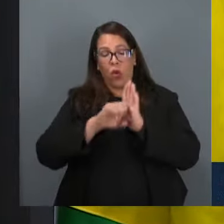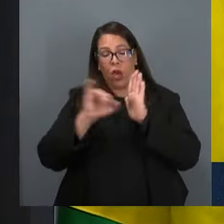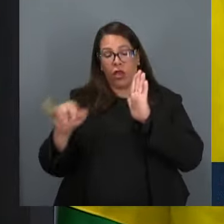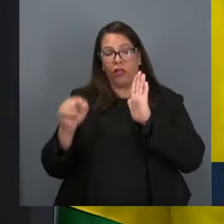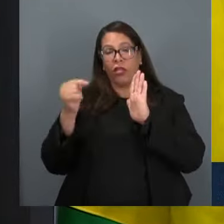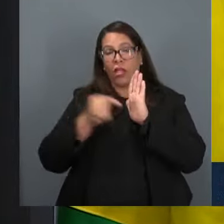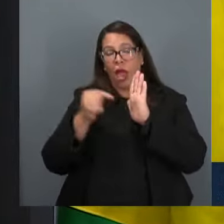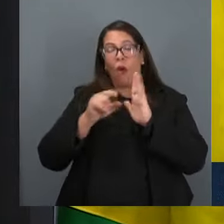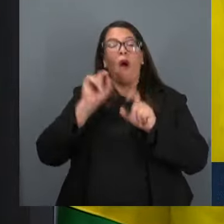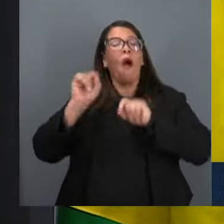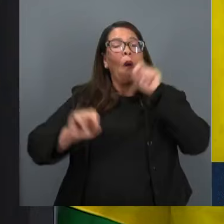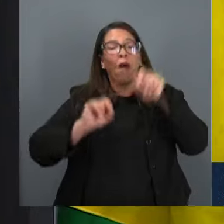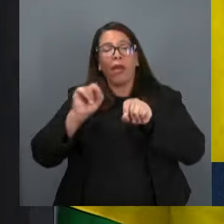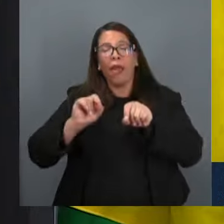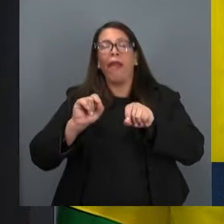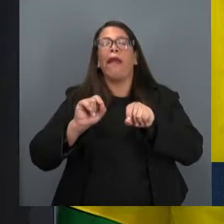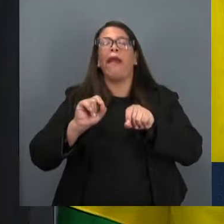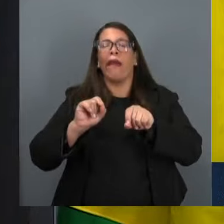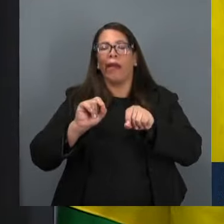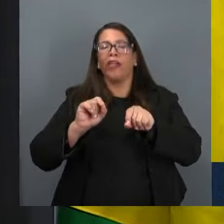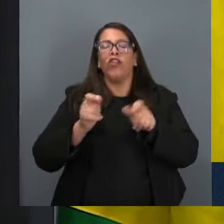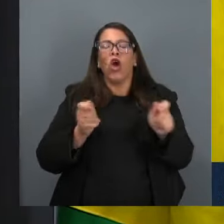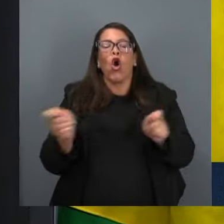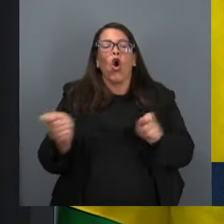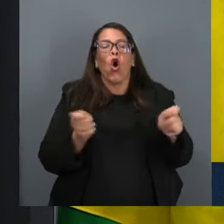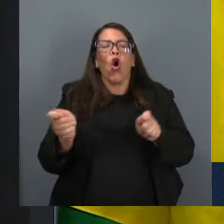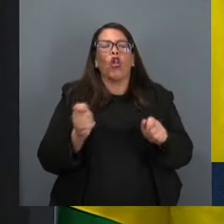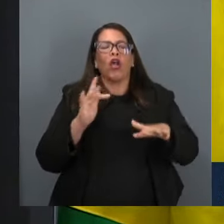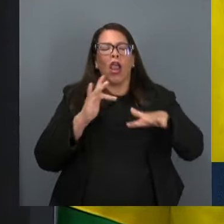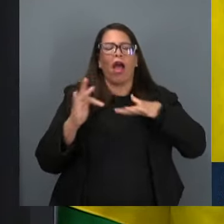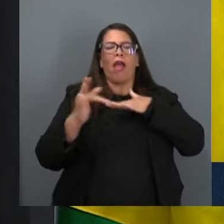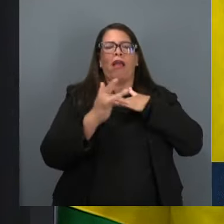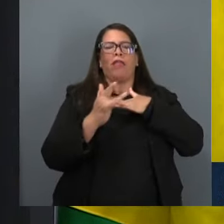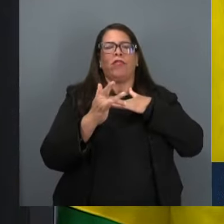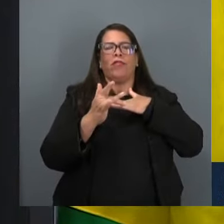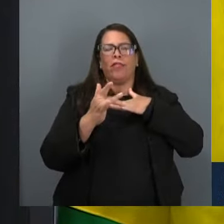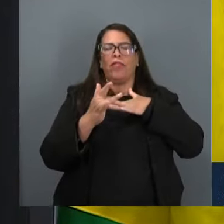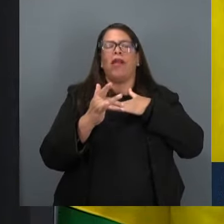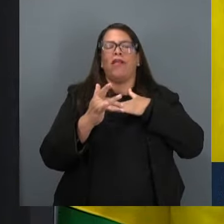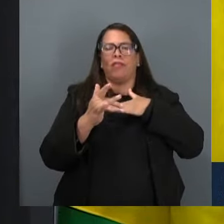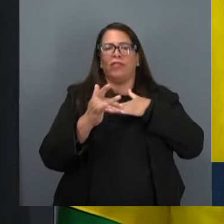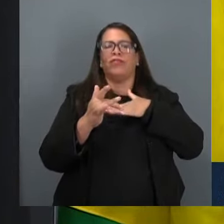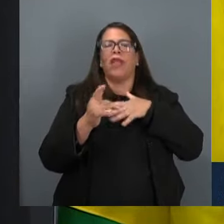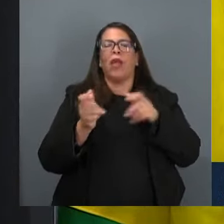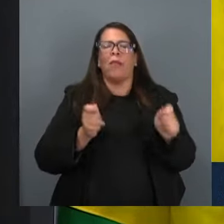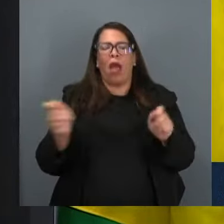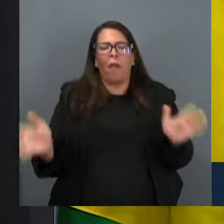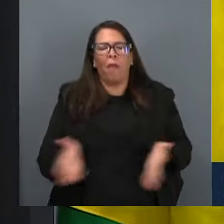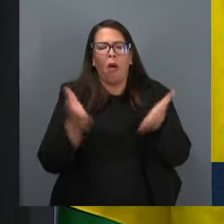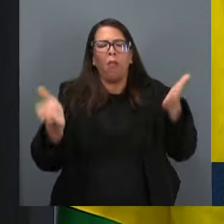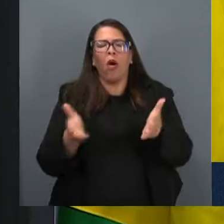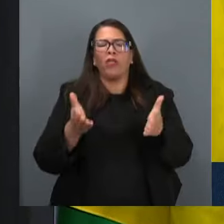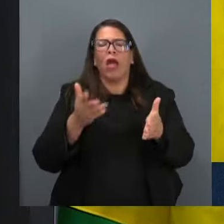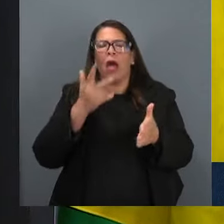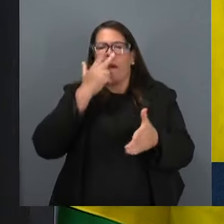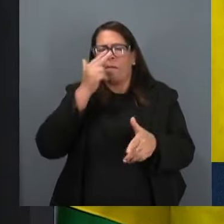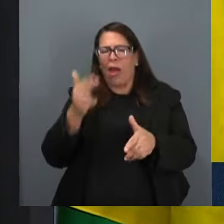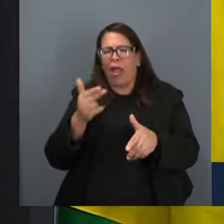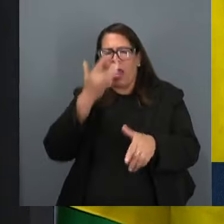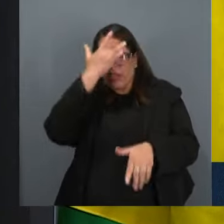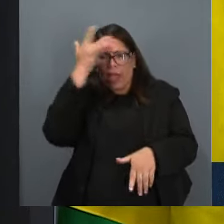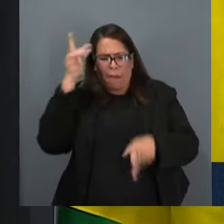é mais um passo no sentido de controlar as redes sociais e promover a intimidação da